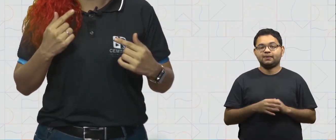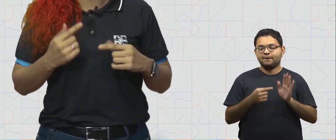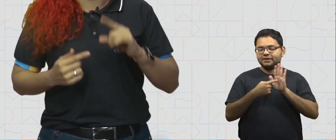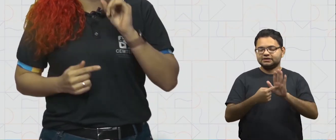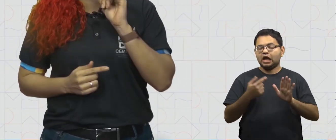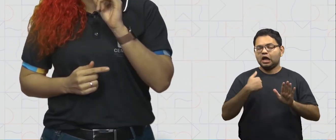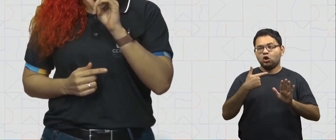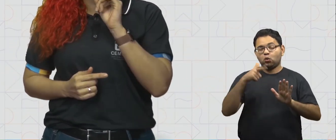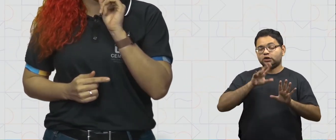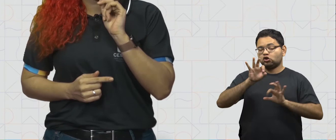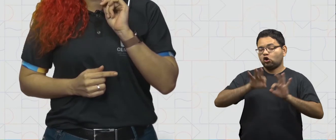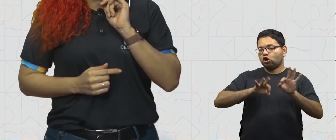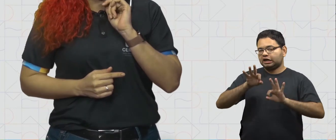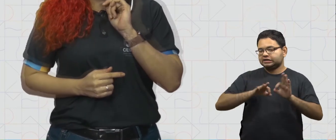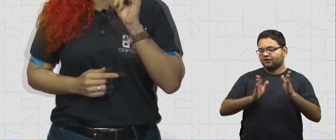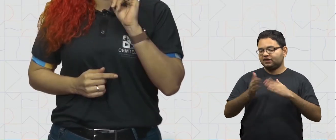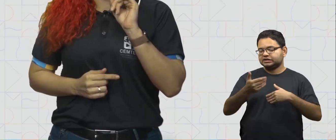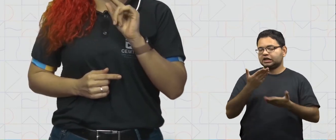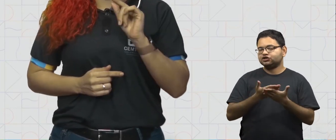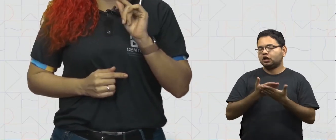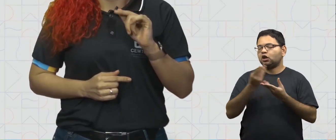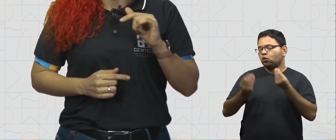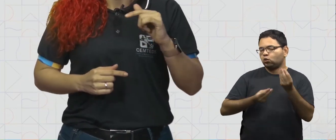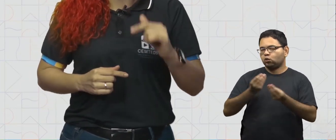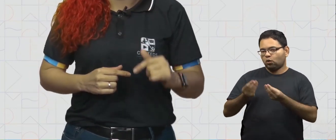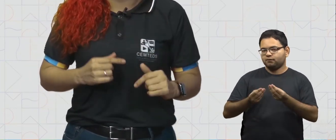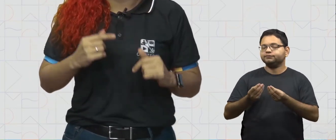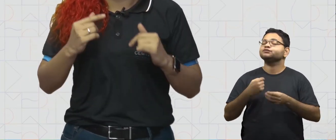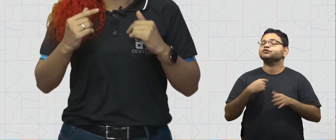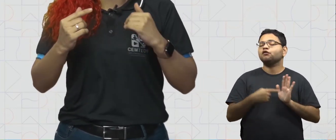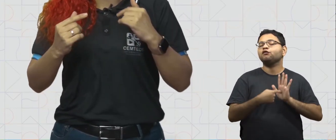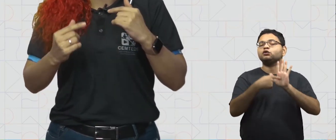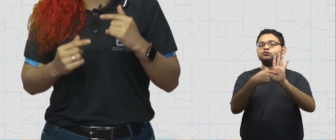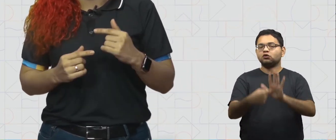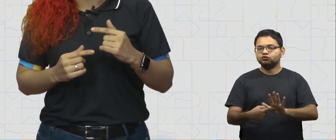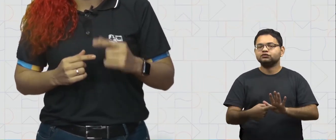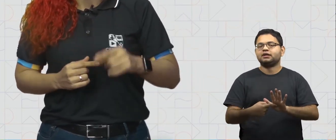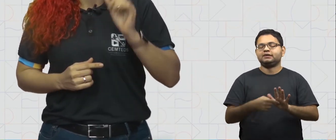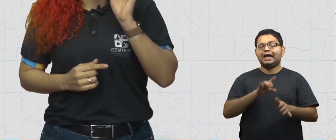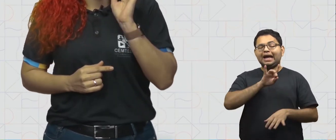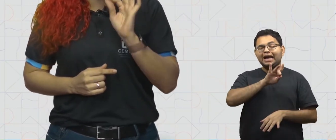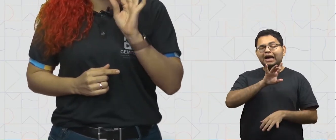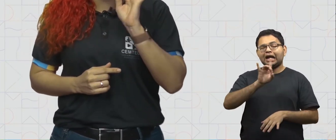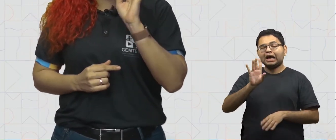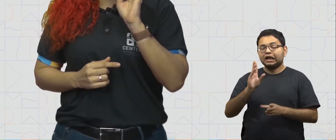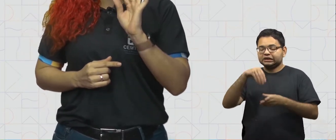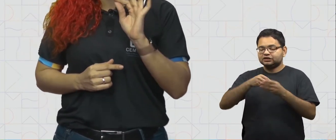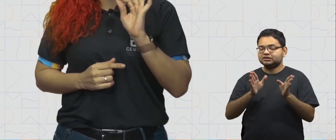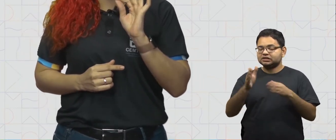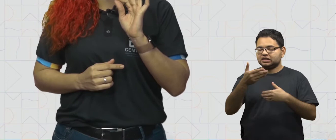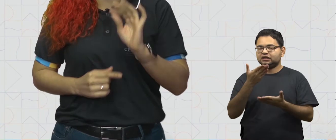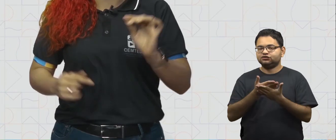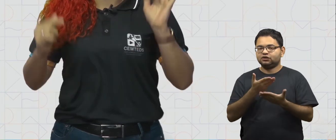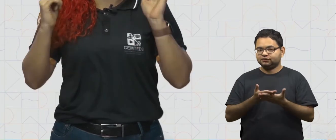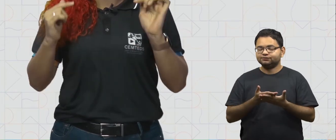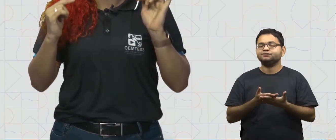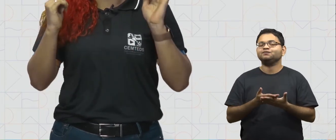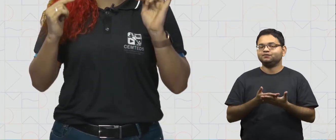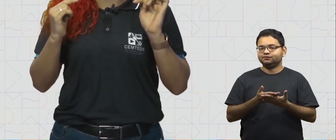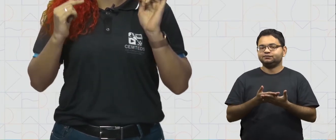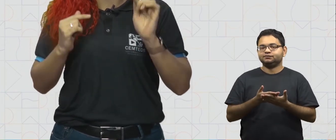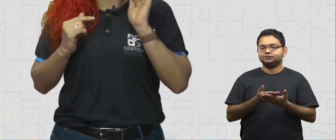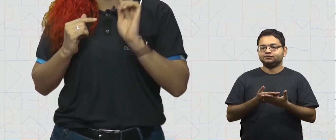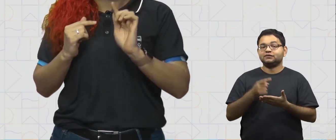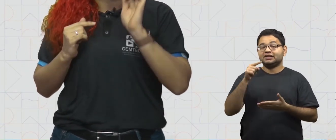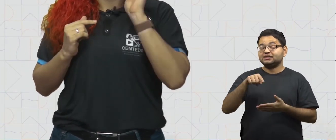organizava a minha turma. Vou mostrar onde fica cada coisa que é o que nós vamos chamar, que nós